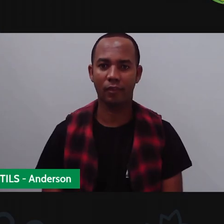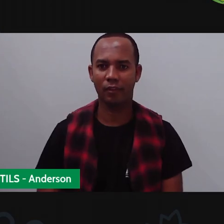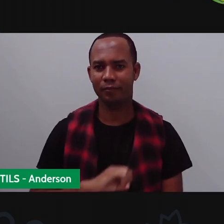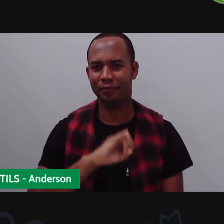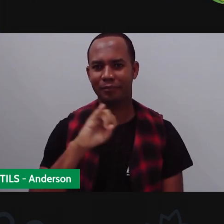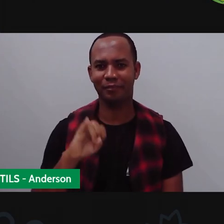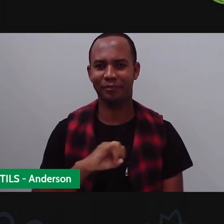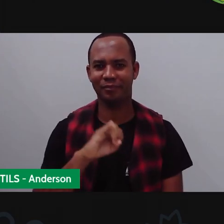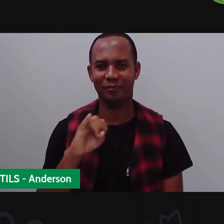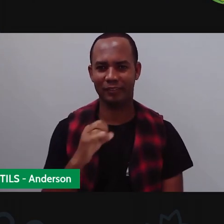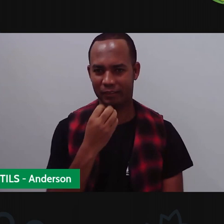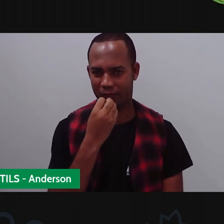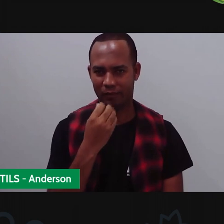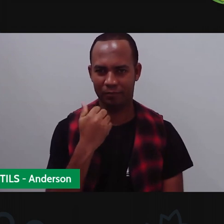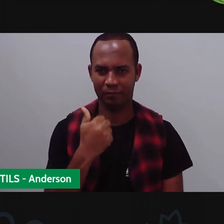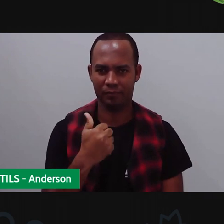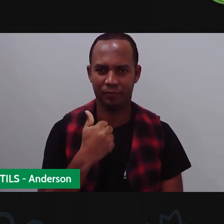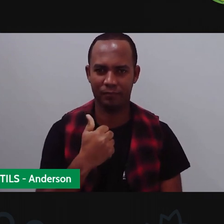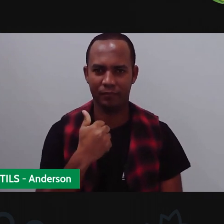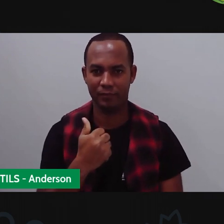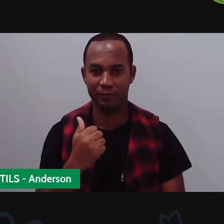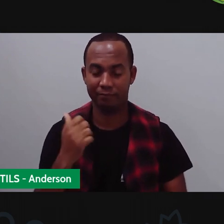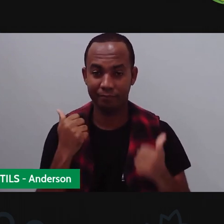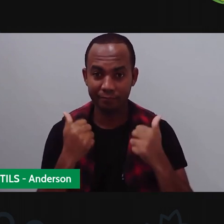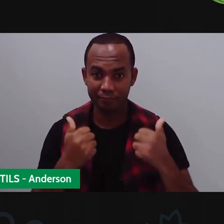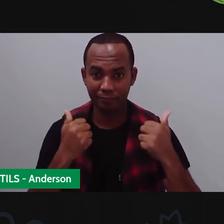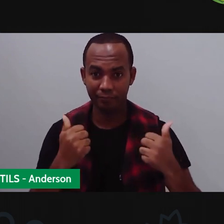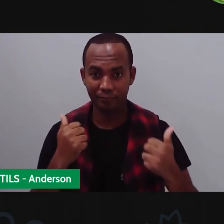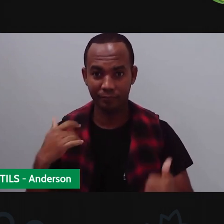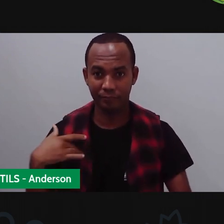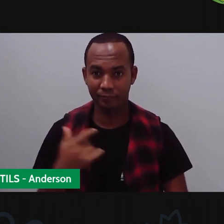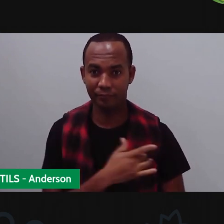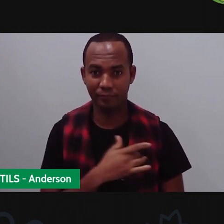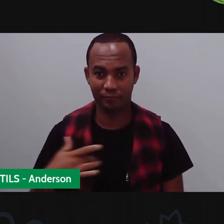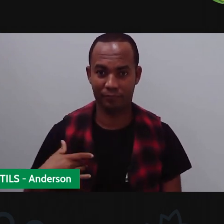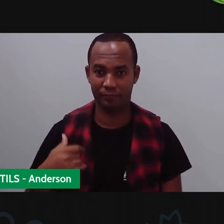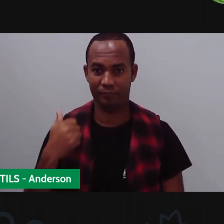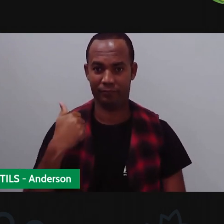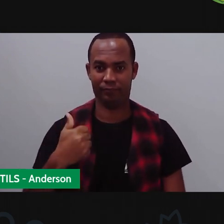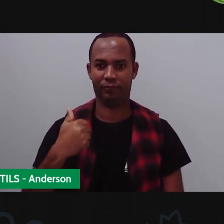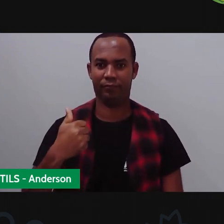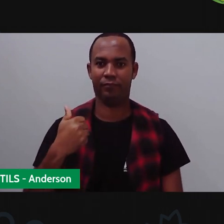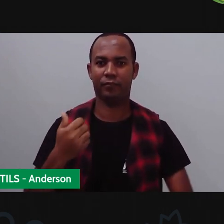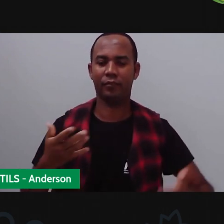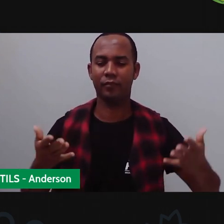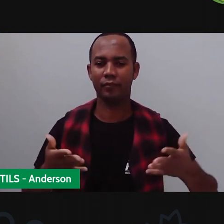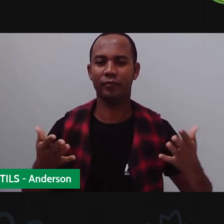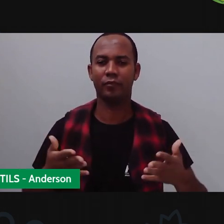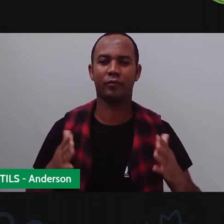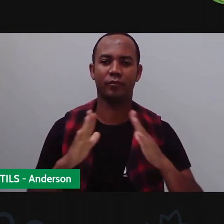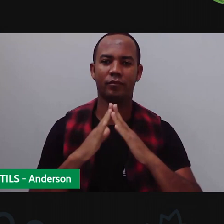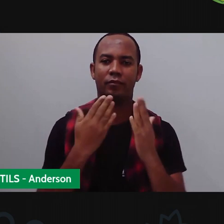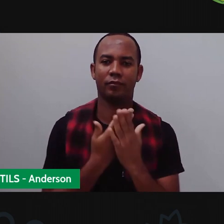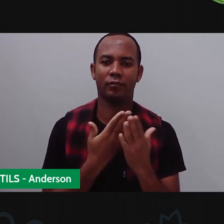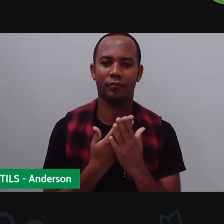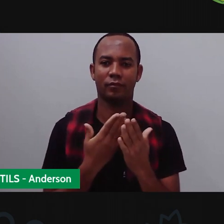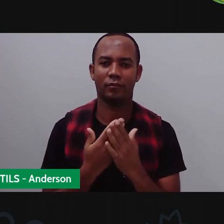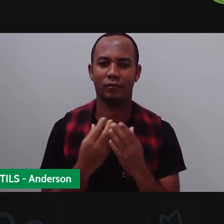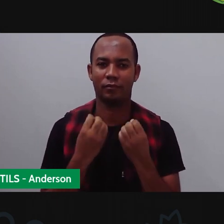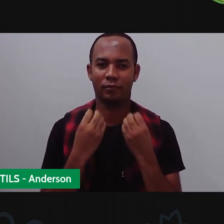Oi, meus amores, tudo bem com vocês? Mais um dia de aula aqui, né? Pro Maria e Anderson, gente,